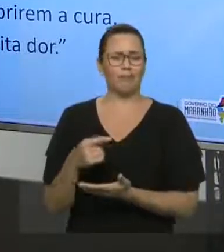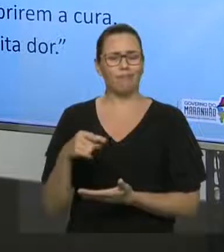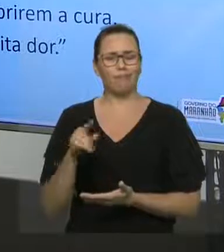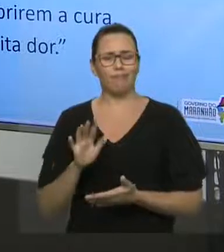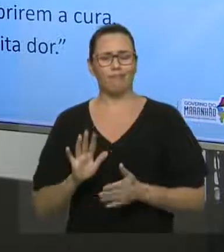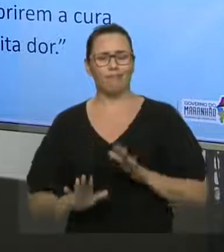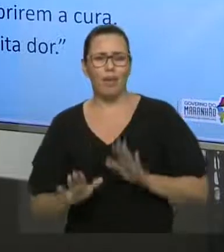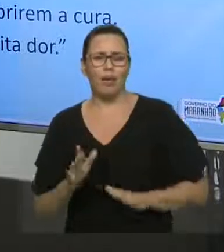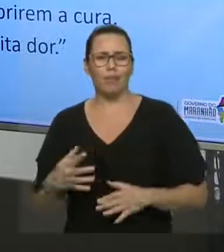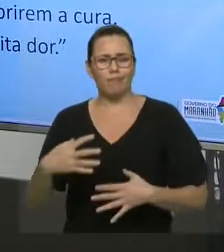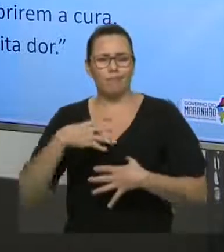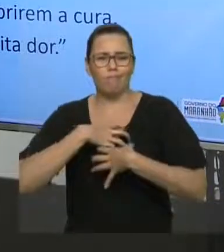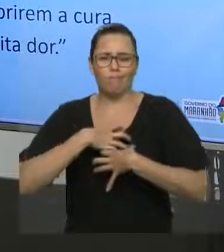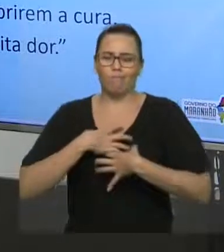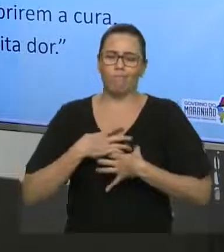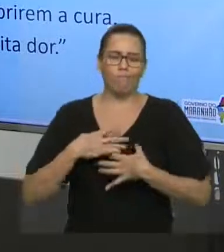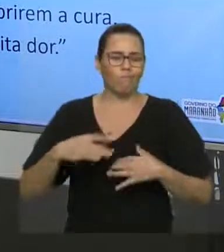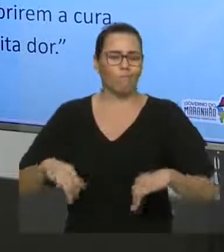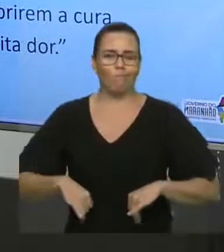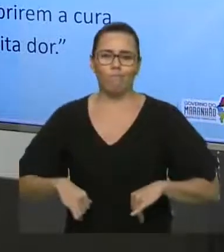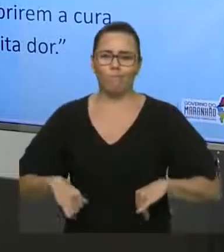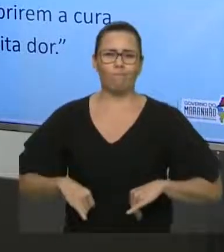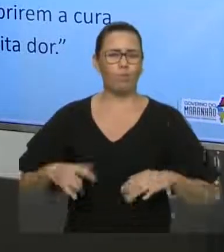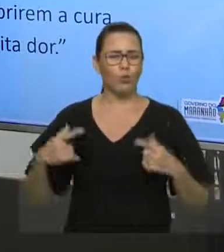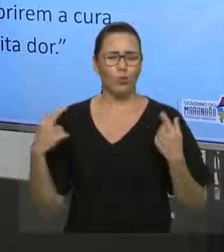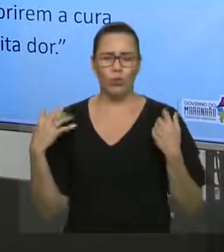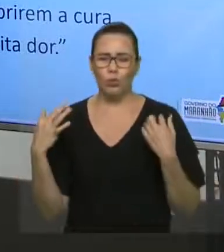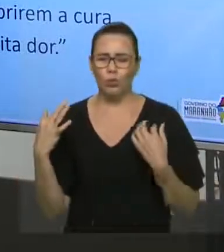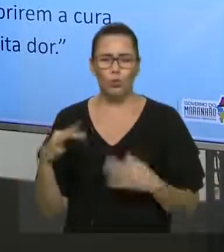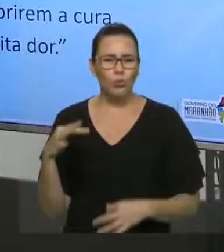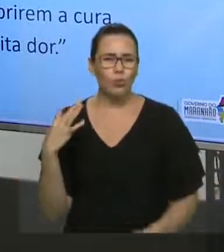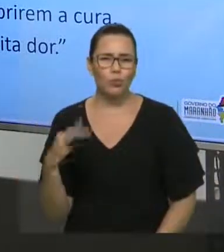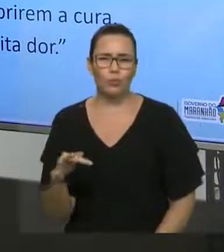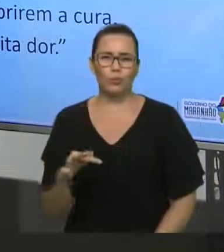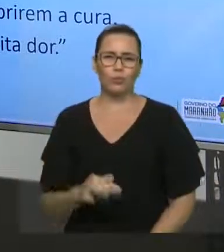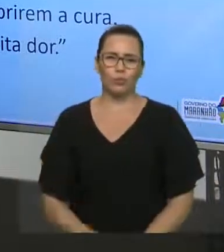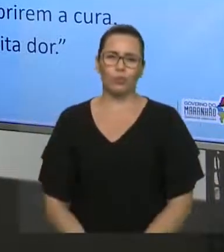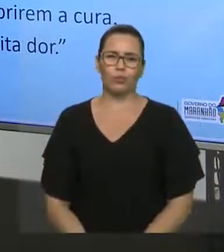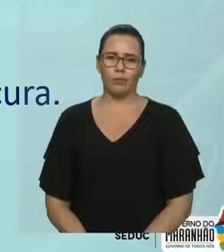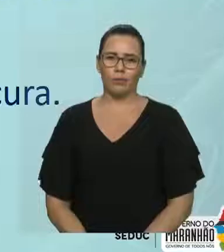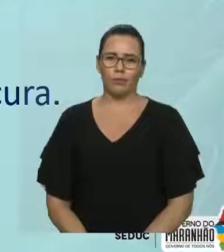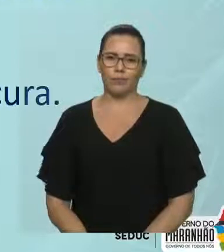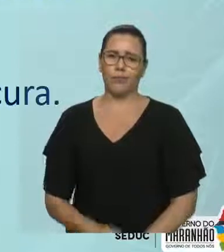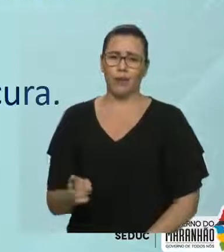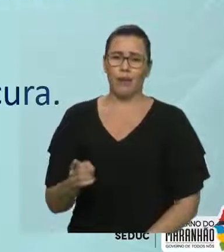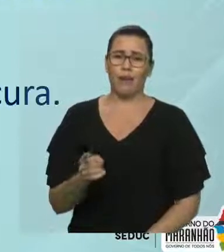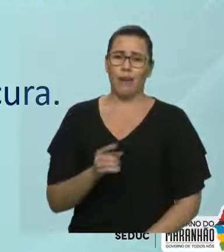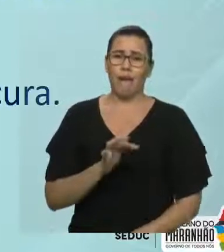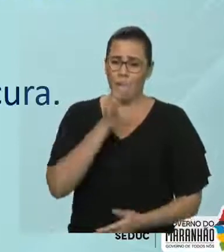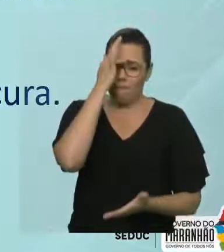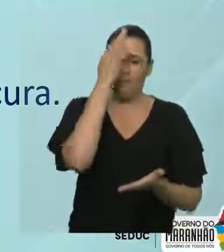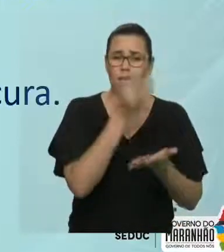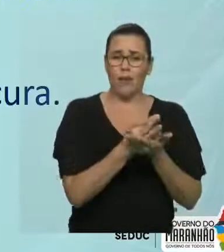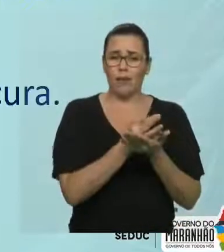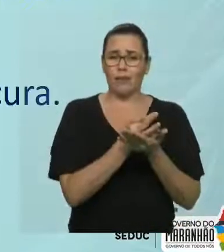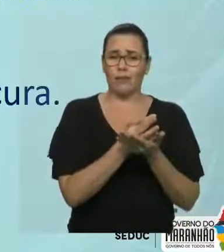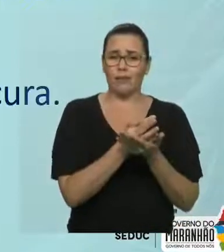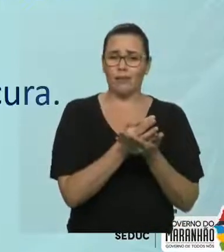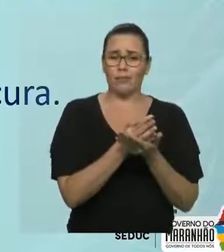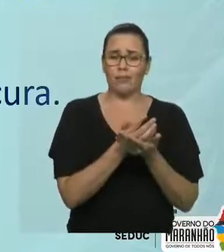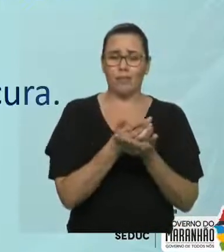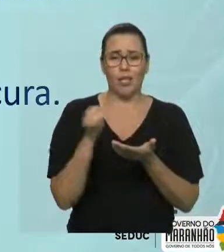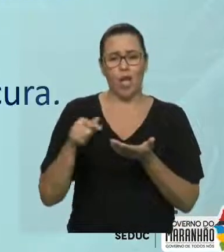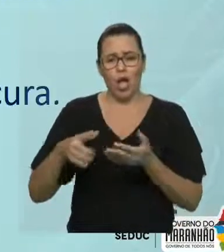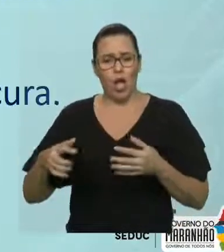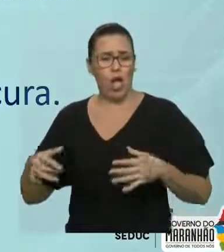Ter fé em um momento de muita dor, né? Vocês sabem que são ideias contrárias, né? Mas aqui o que está acontecendo